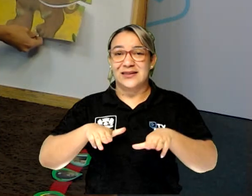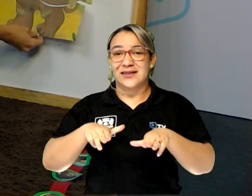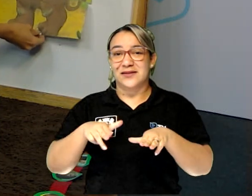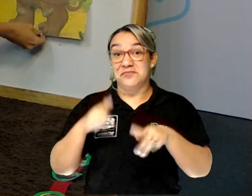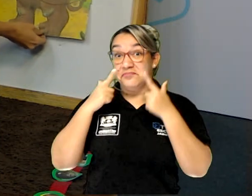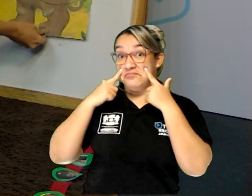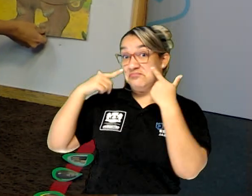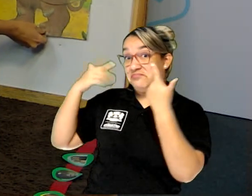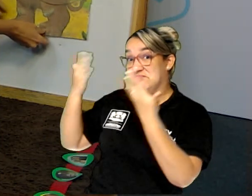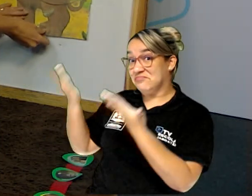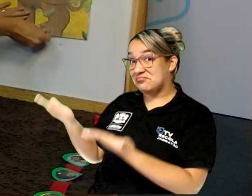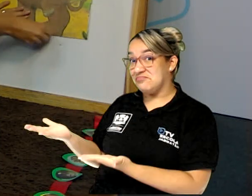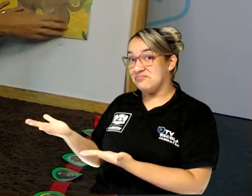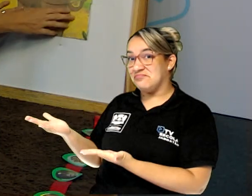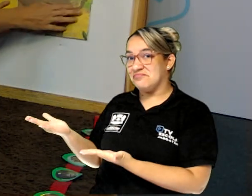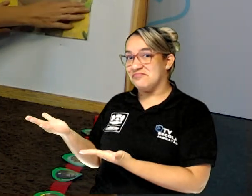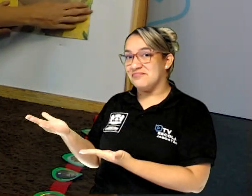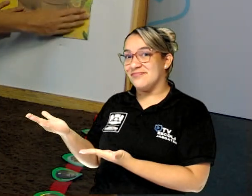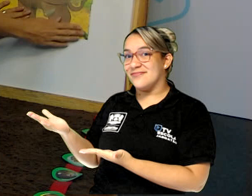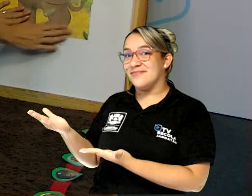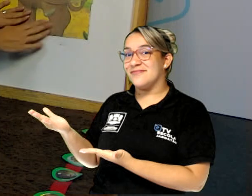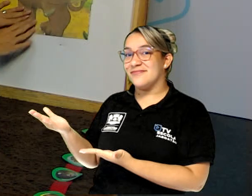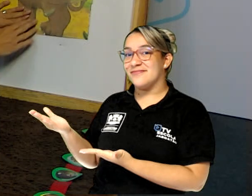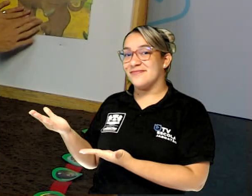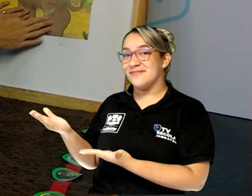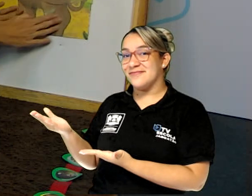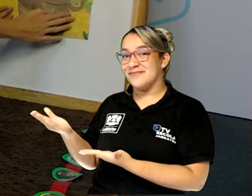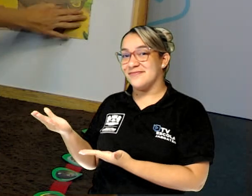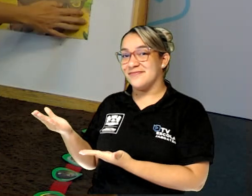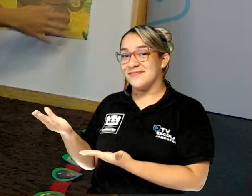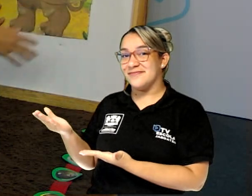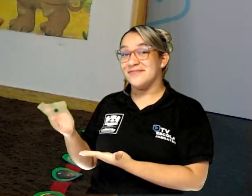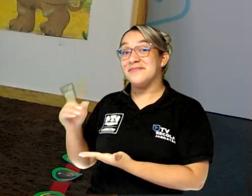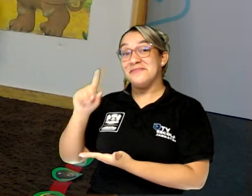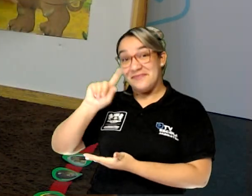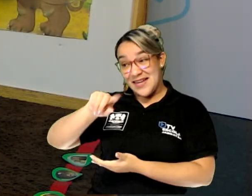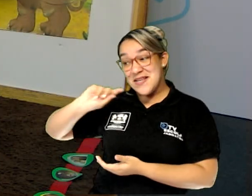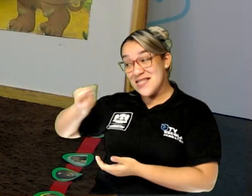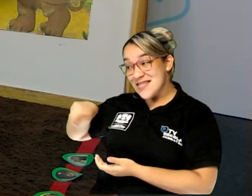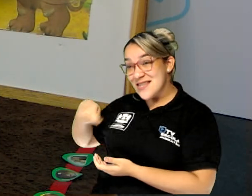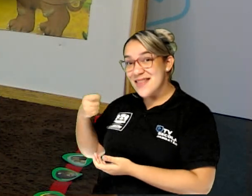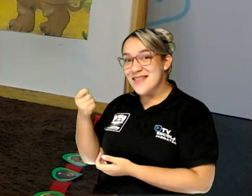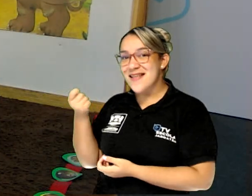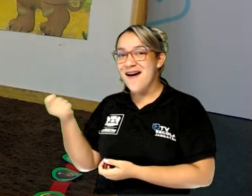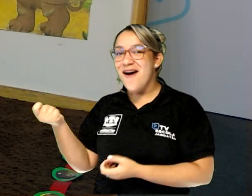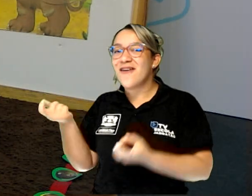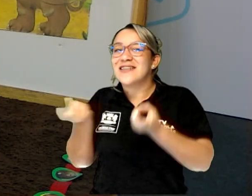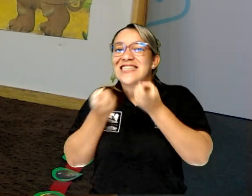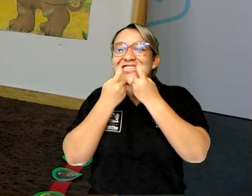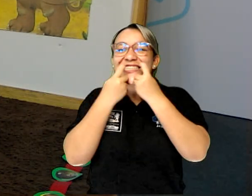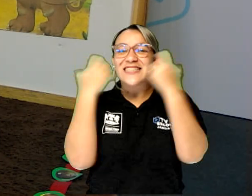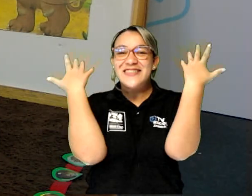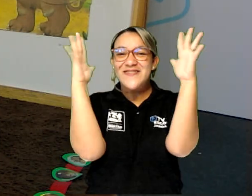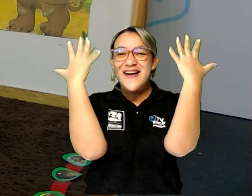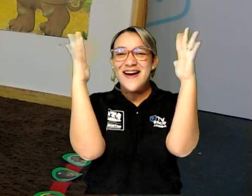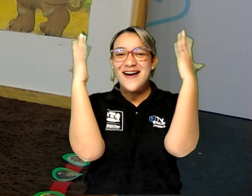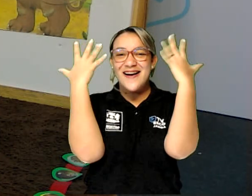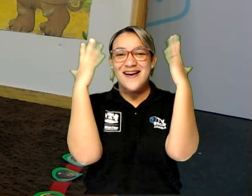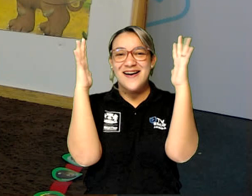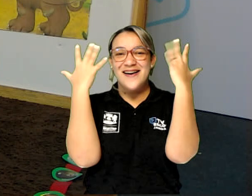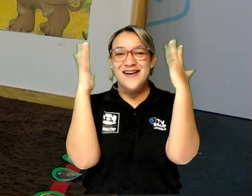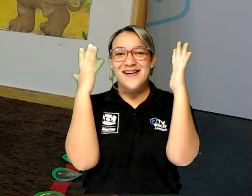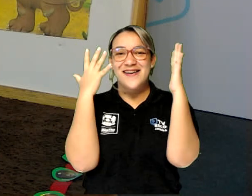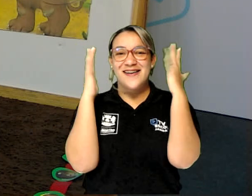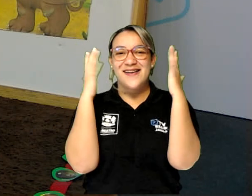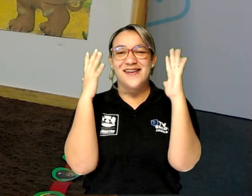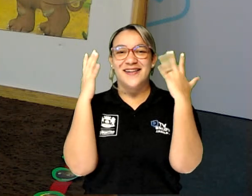E aí, formamos o nosso grúfalo. Palmas para o grúfalo!